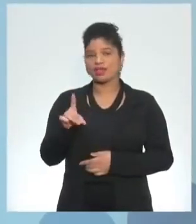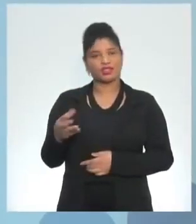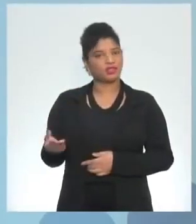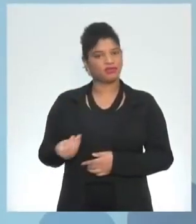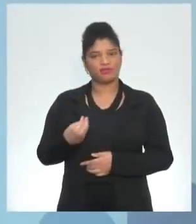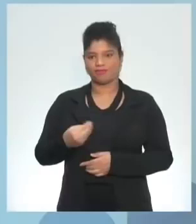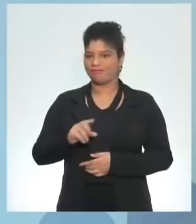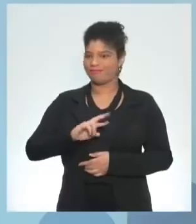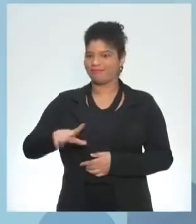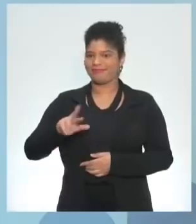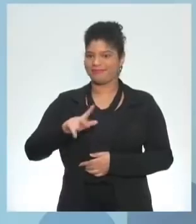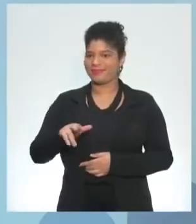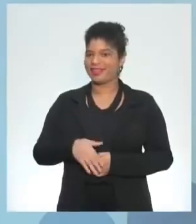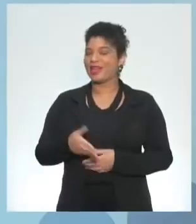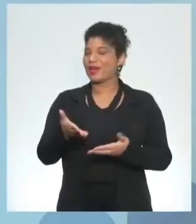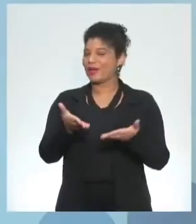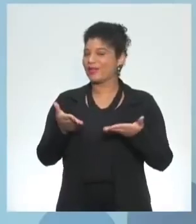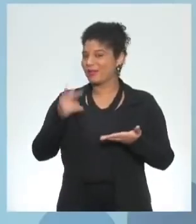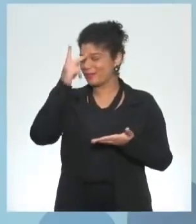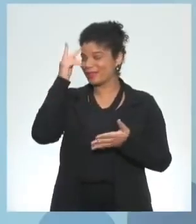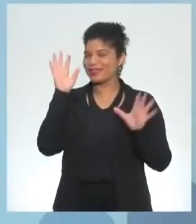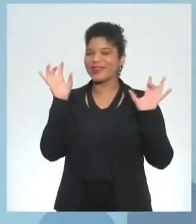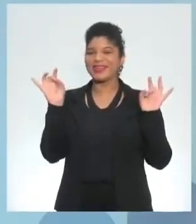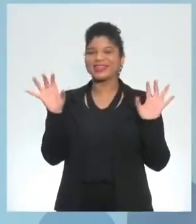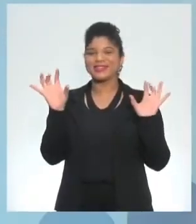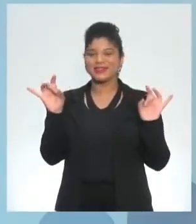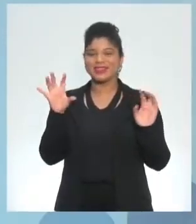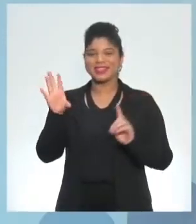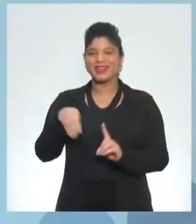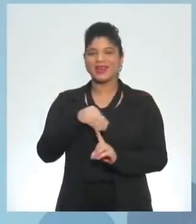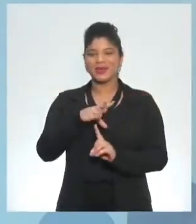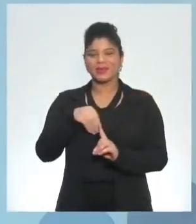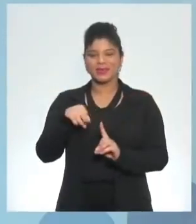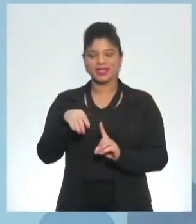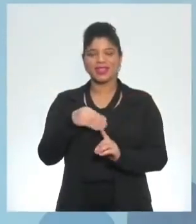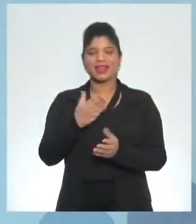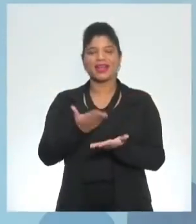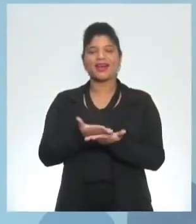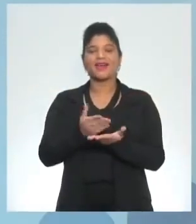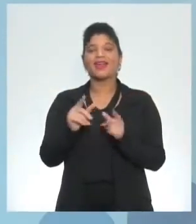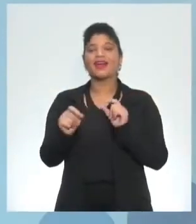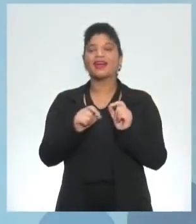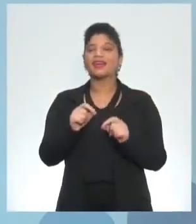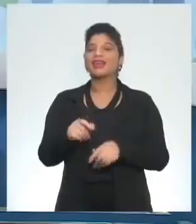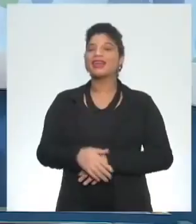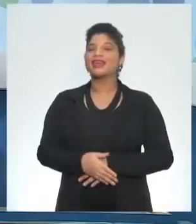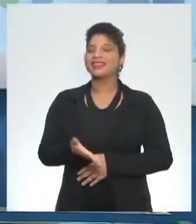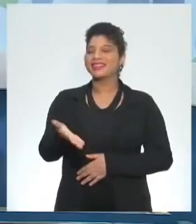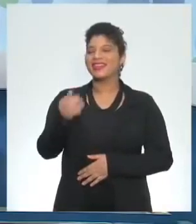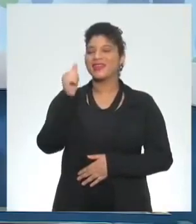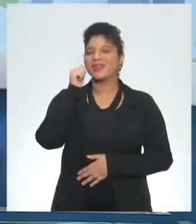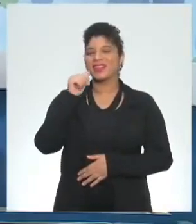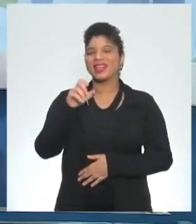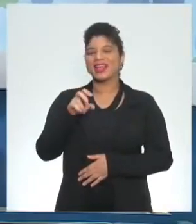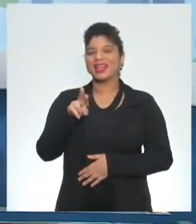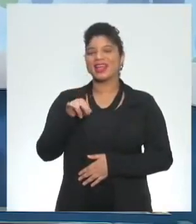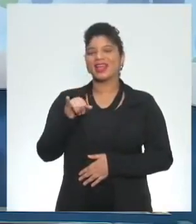que está aqui hoje eu chamei uma pessoa muito especial para moderar a nossa aula quem está aqui erica